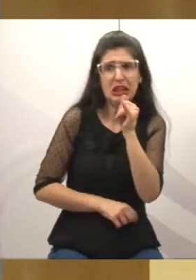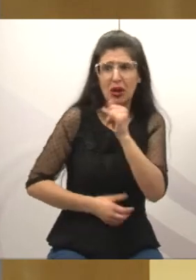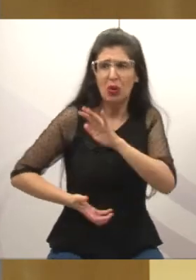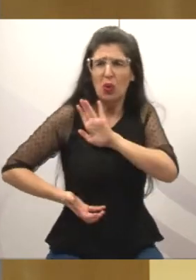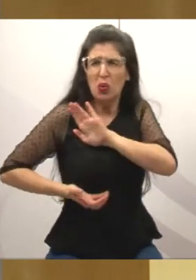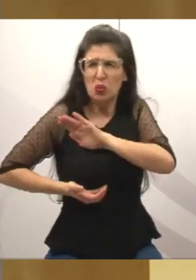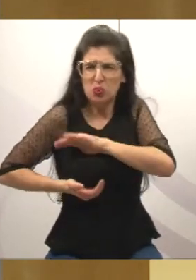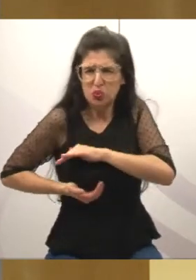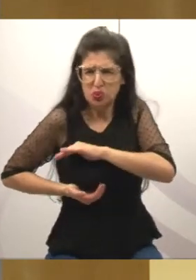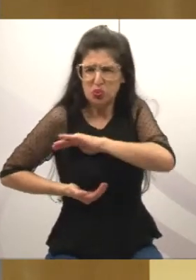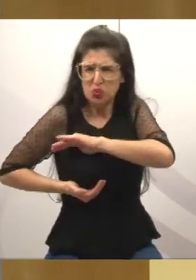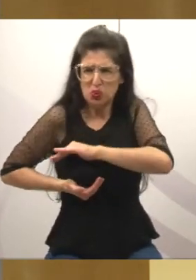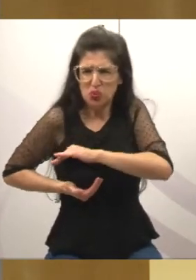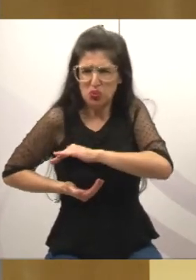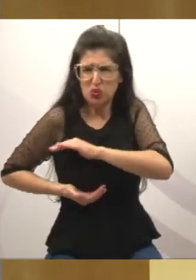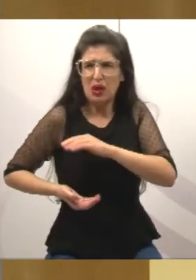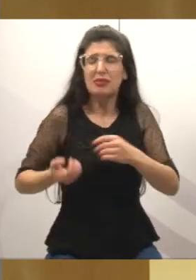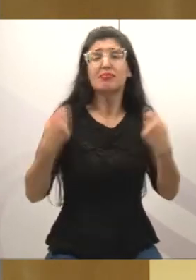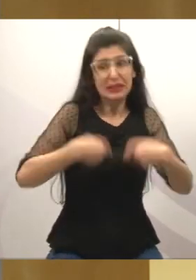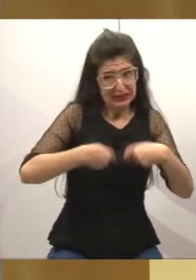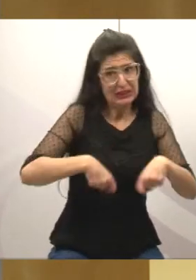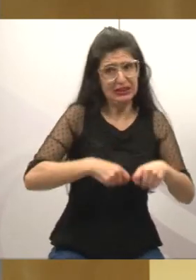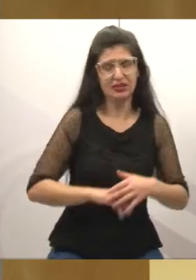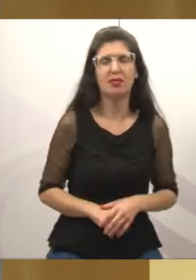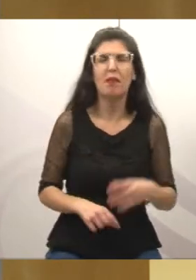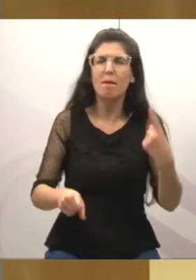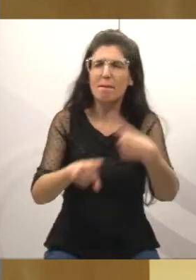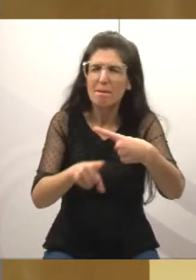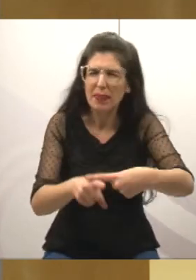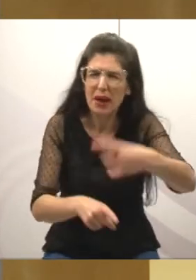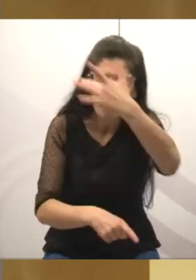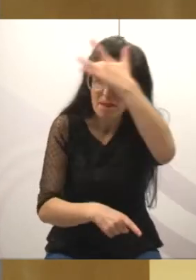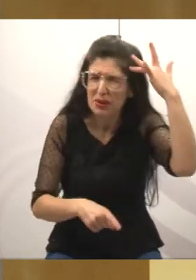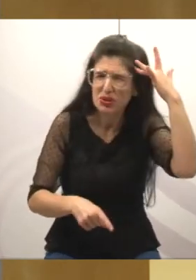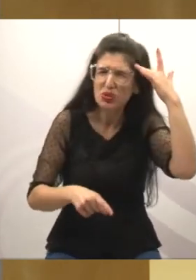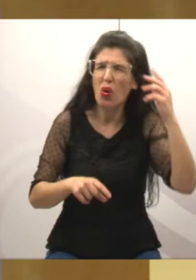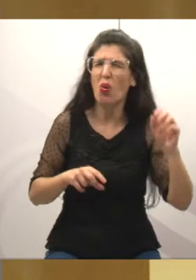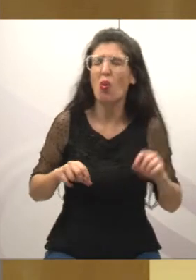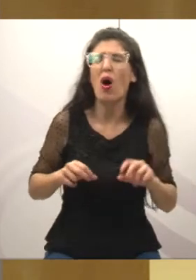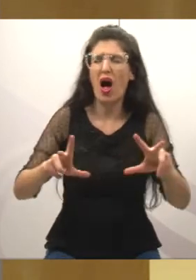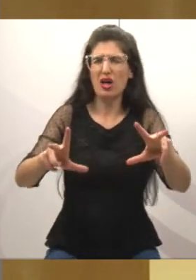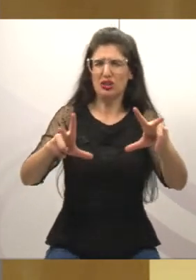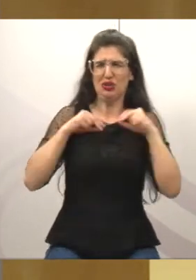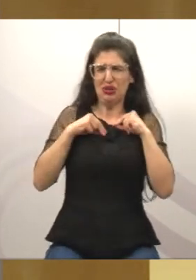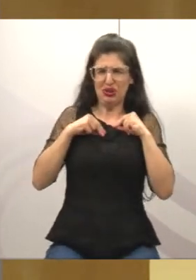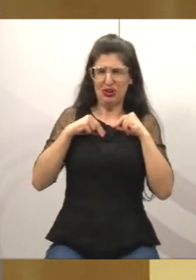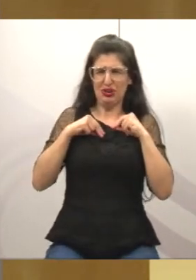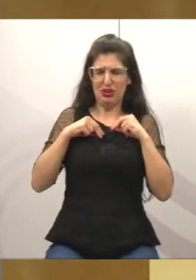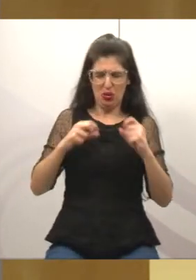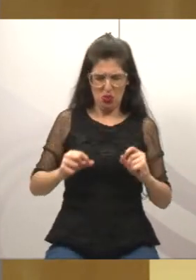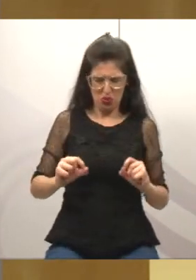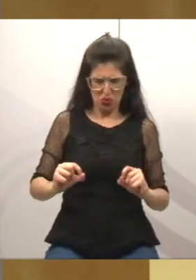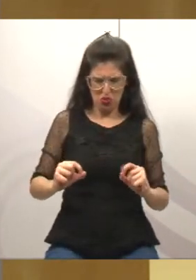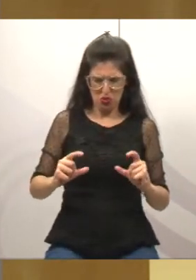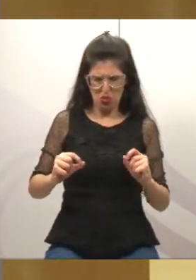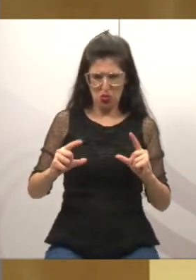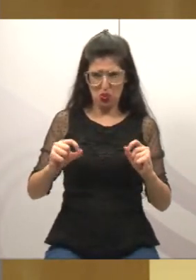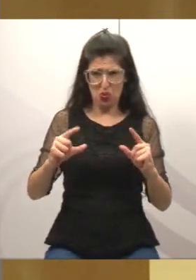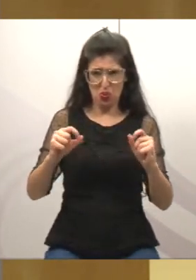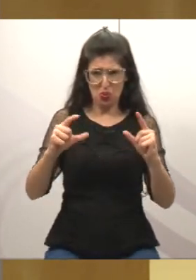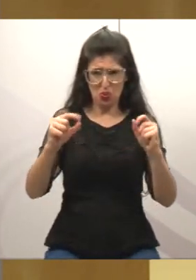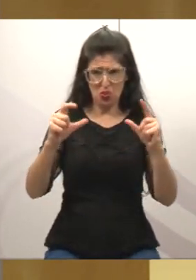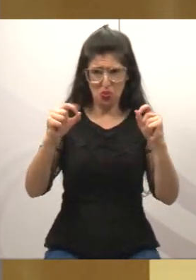Se a gente não for dar conta de atender as mães, de fazer os exames, de a gente continuar com a política de